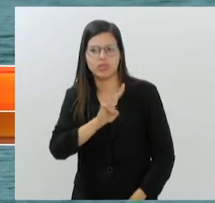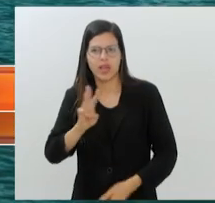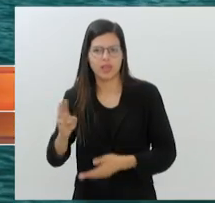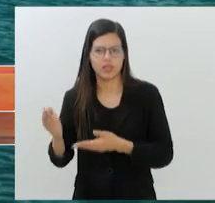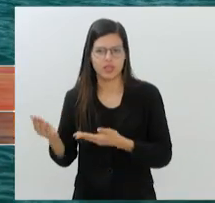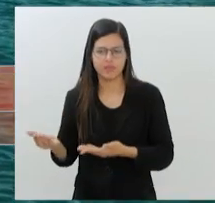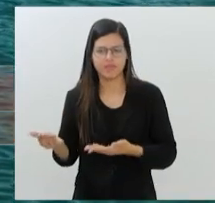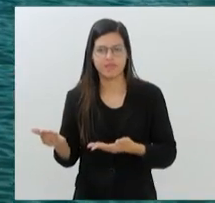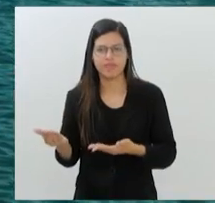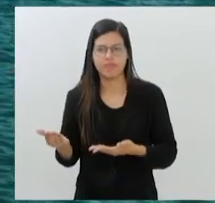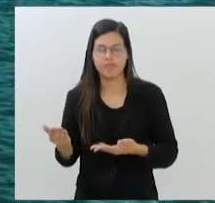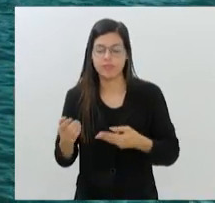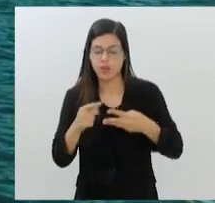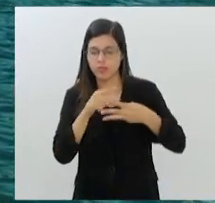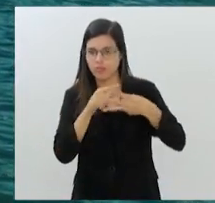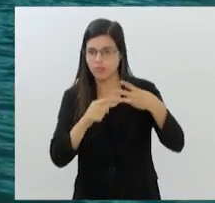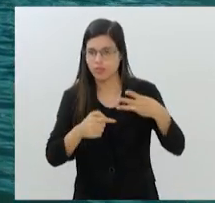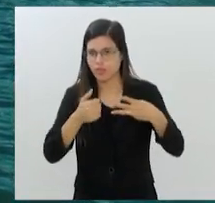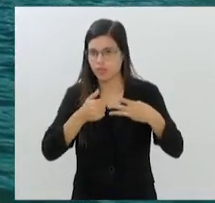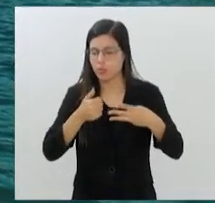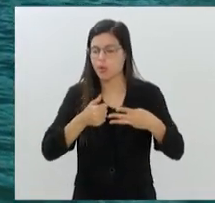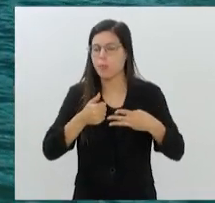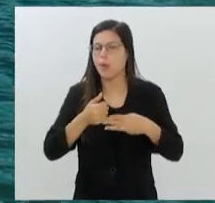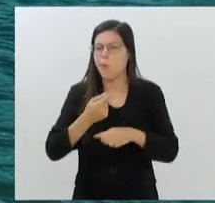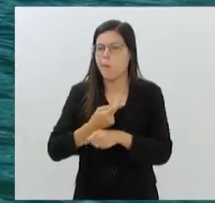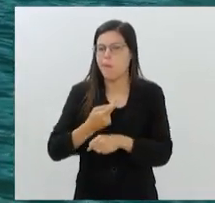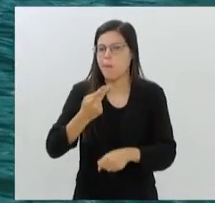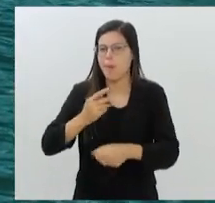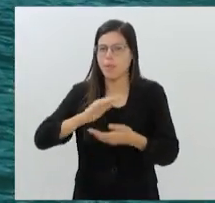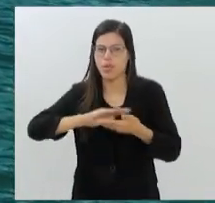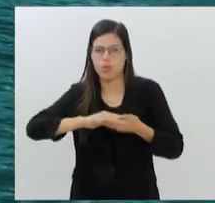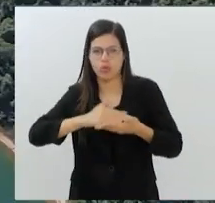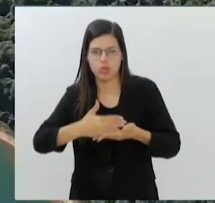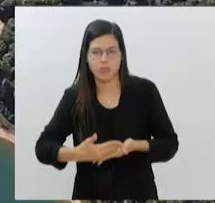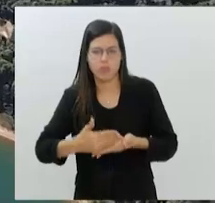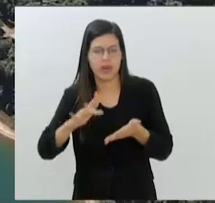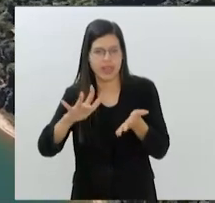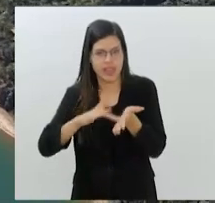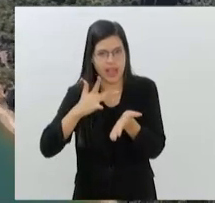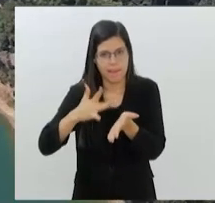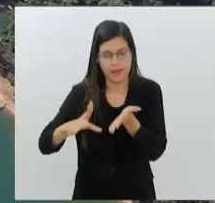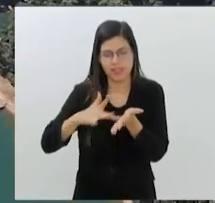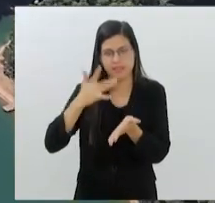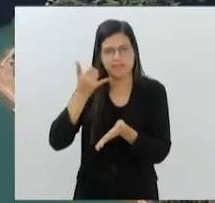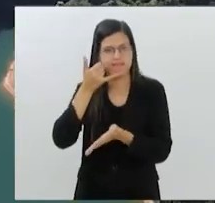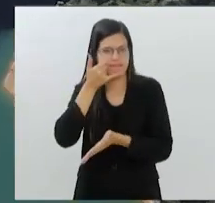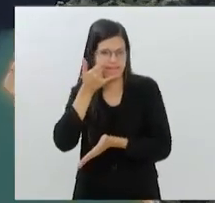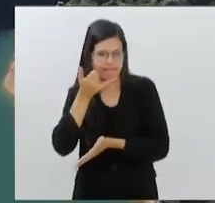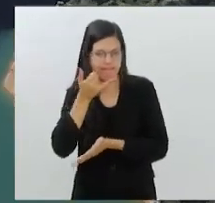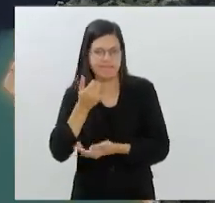Os três primeiros colocados receberão como prêmio notebooks, tablets e celulares.